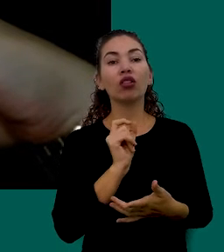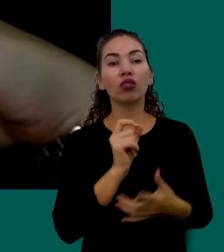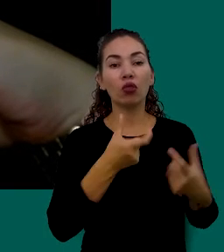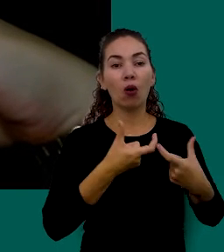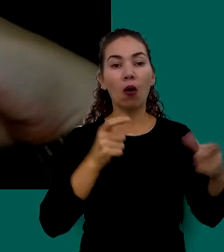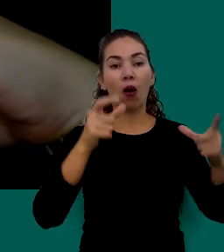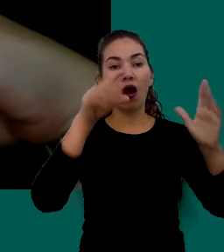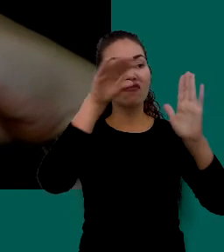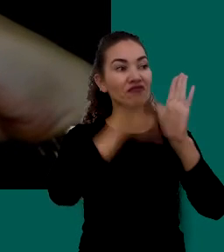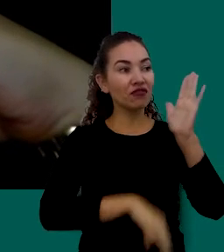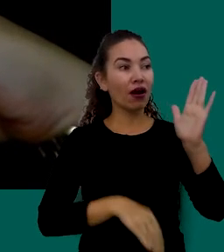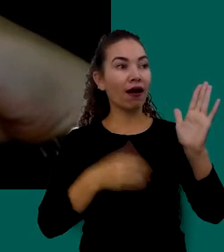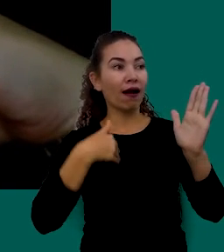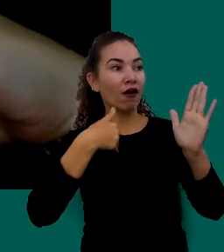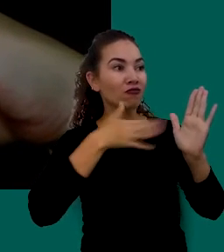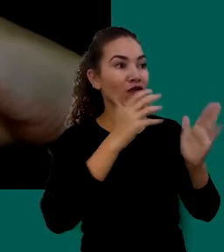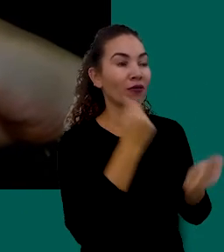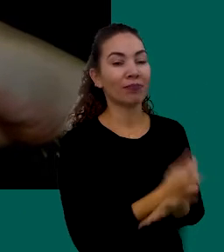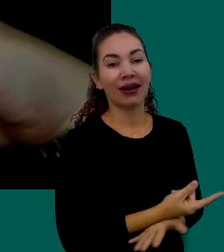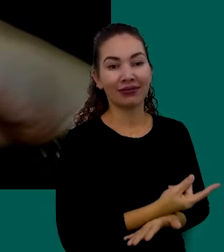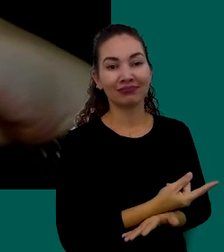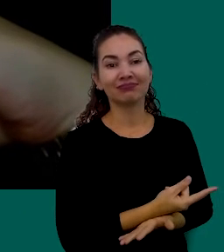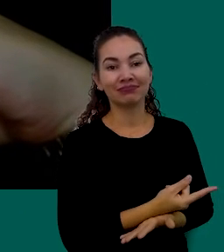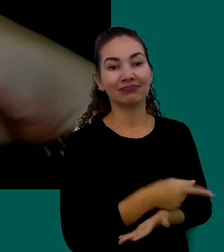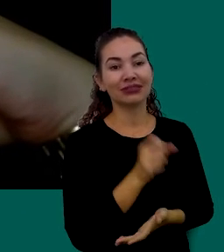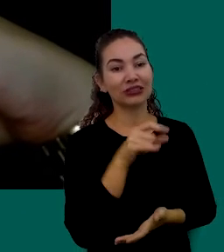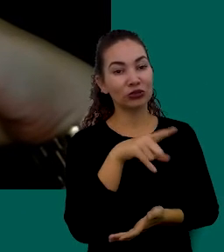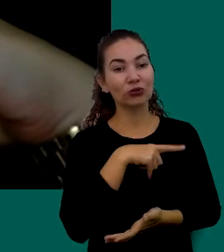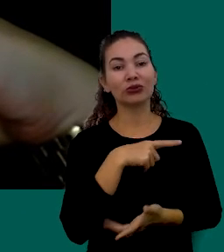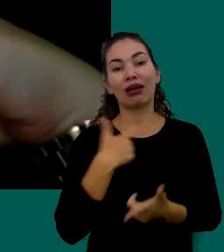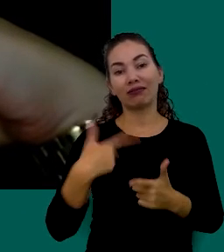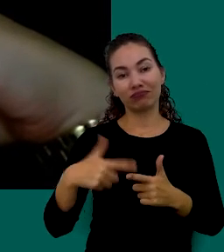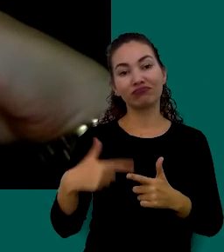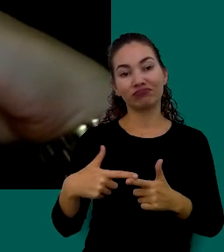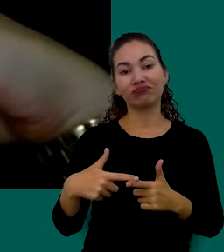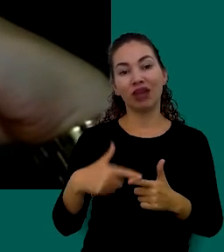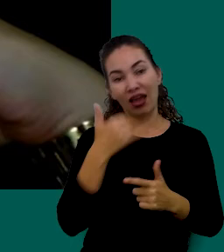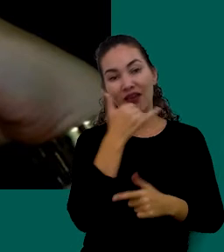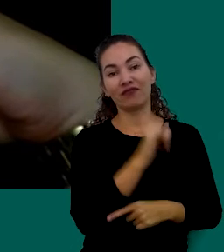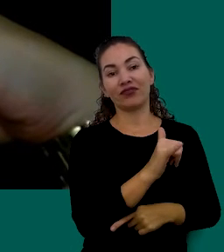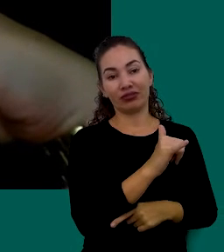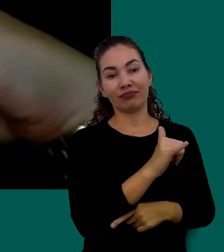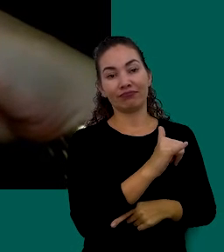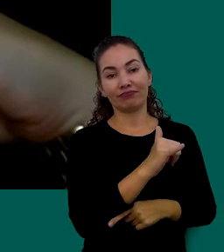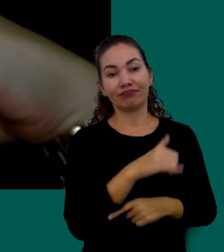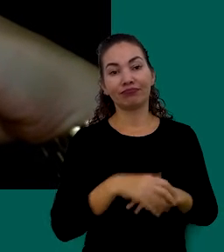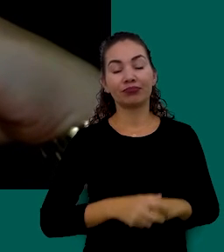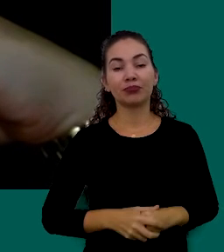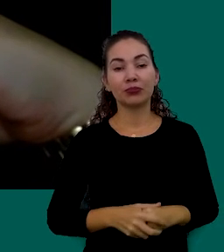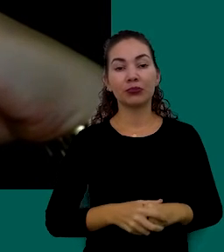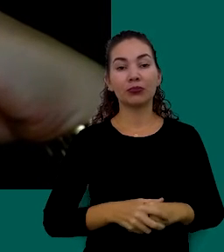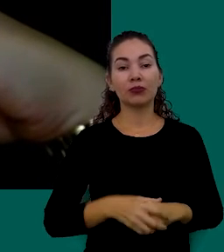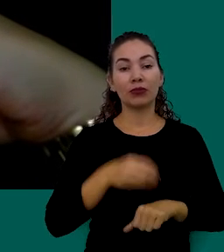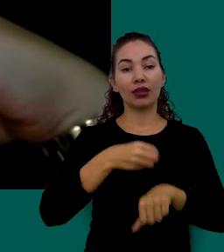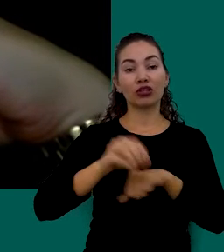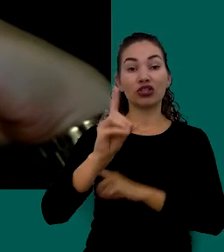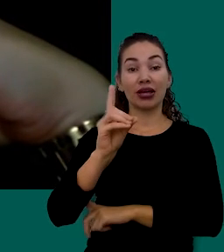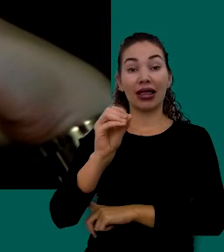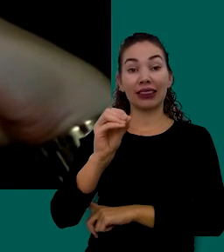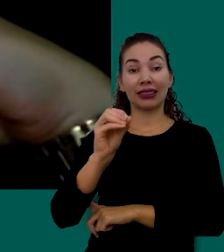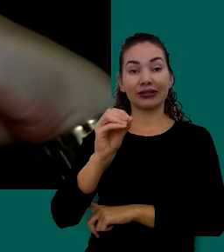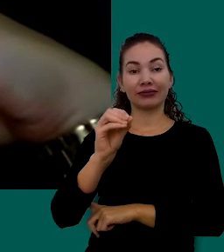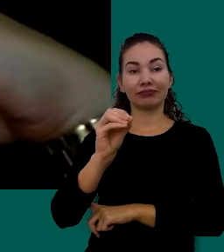Ofertas Se Você Tem Esse Tipo De Problema Dica Número Dez